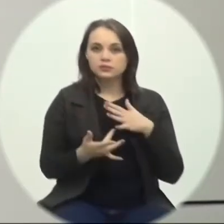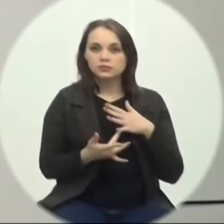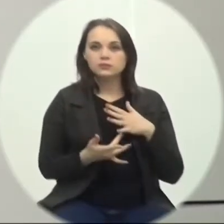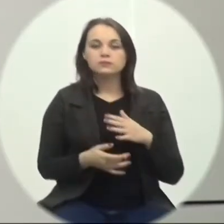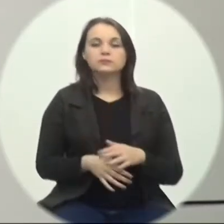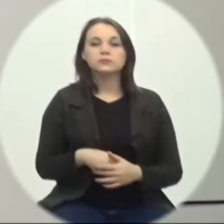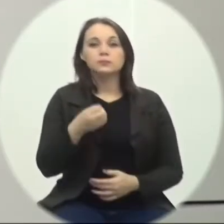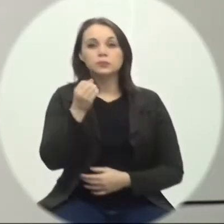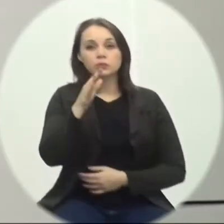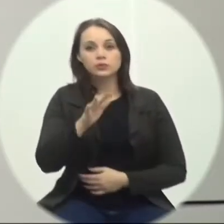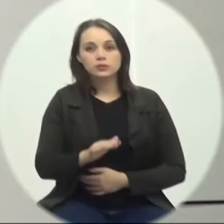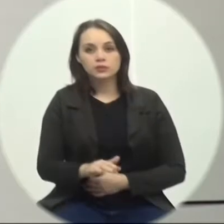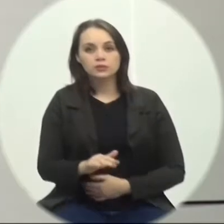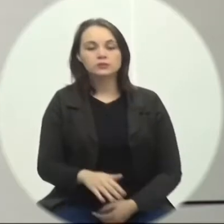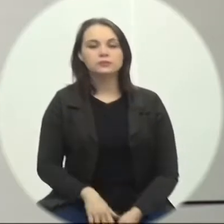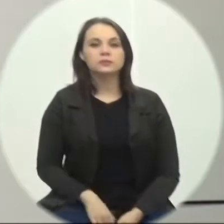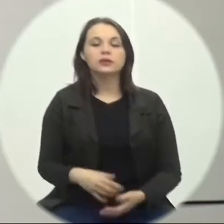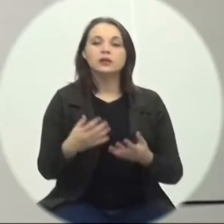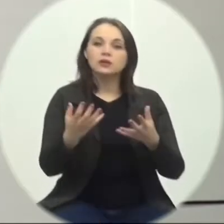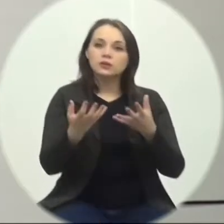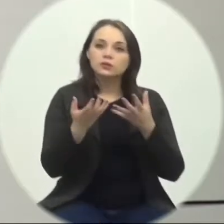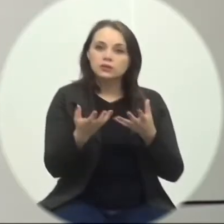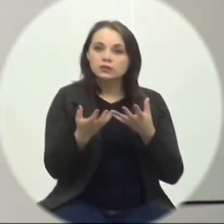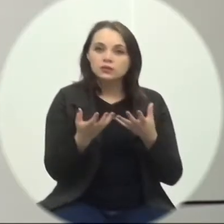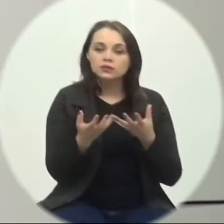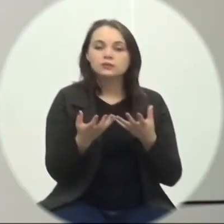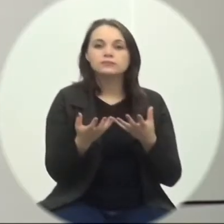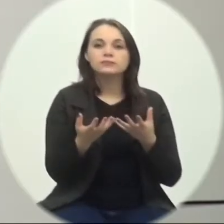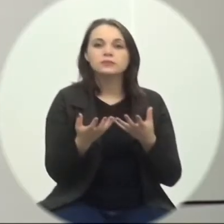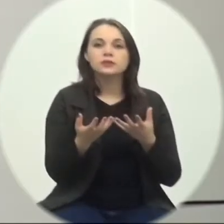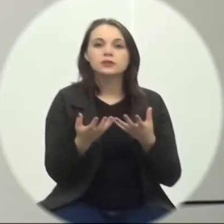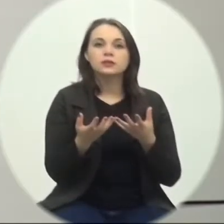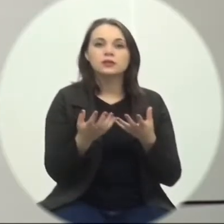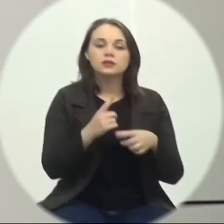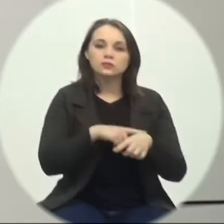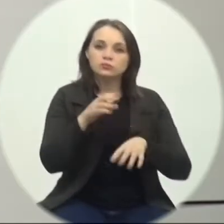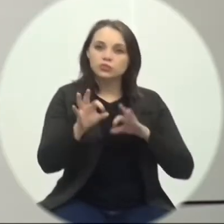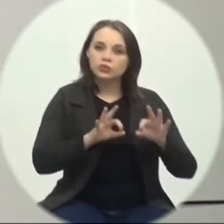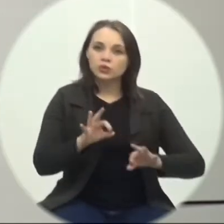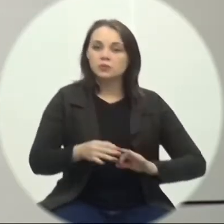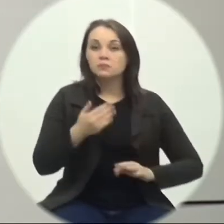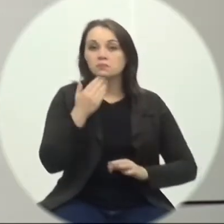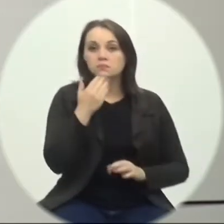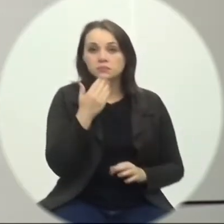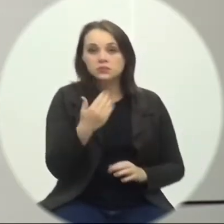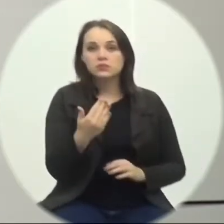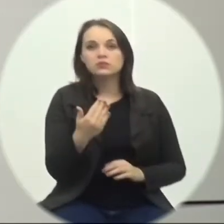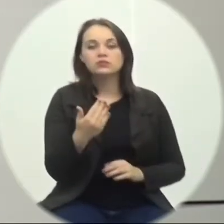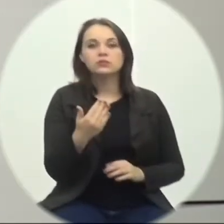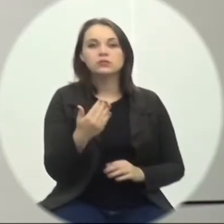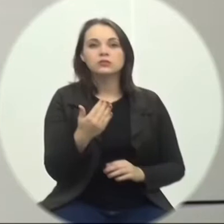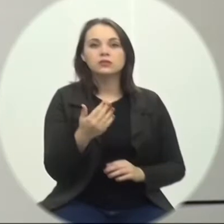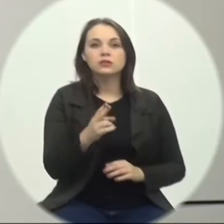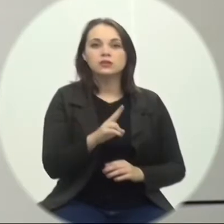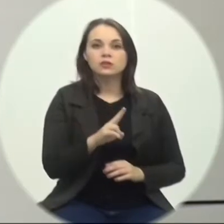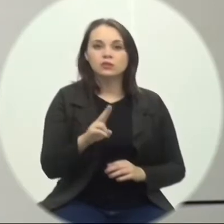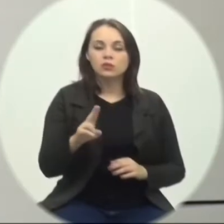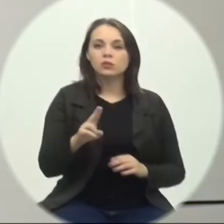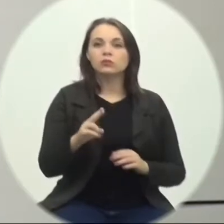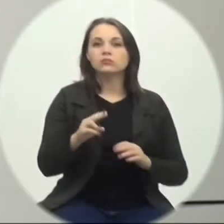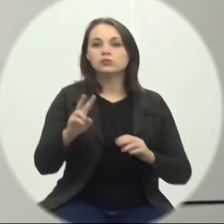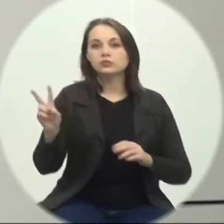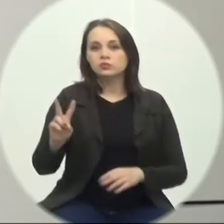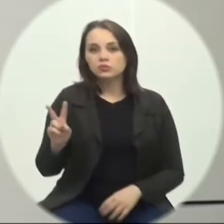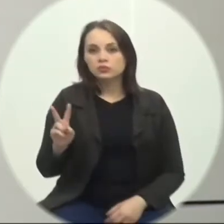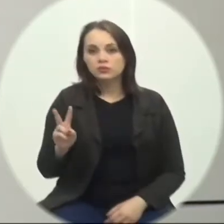boa tarde. Eu gostaria, senhor presidente, nessa questão de ordem, solicitar, em nome da frente parlamentar